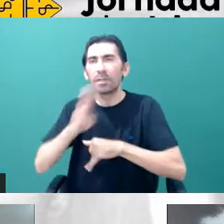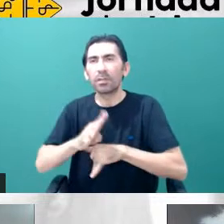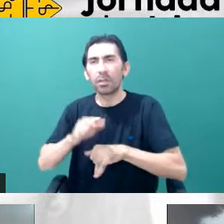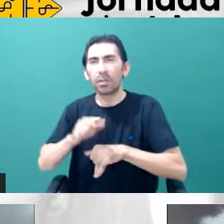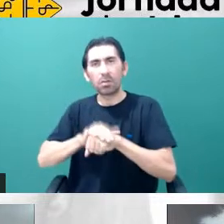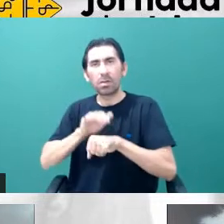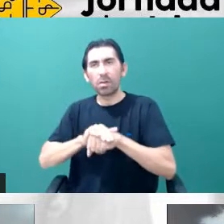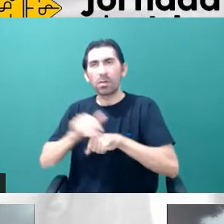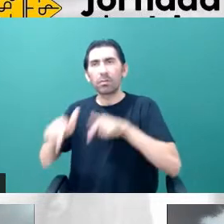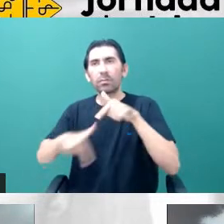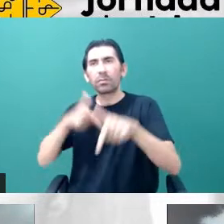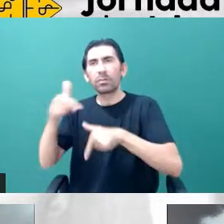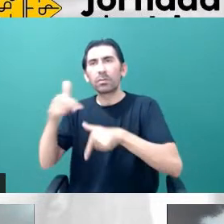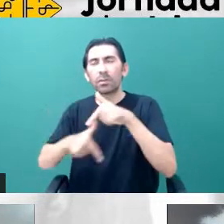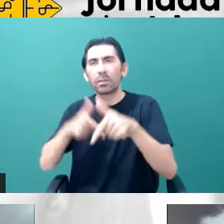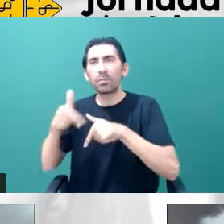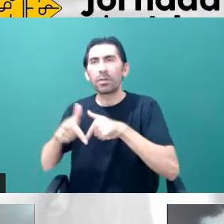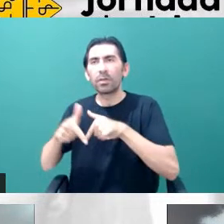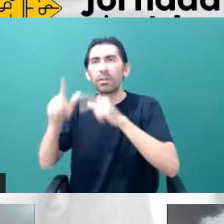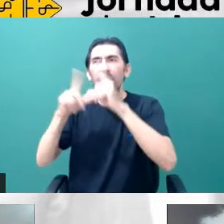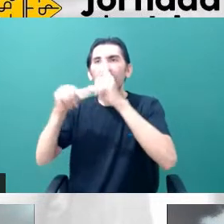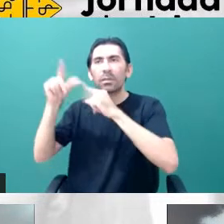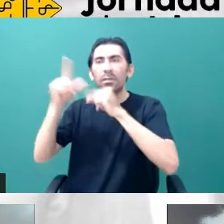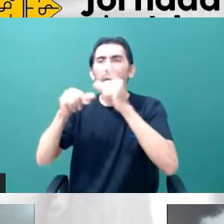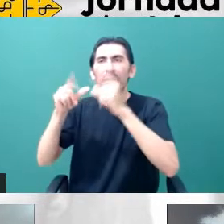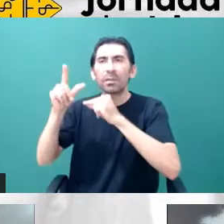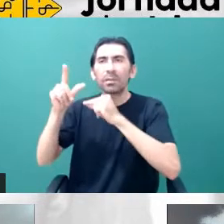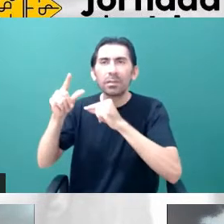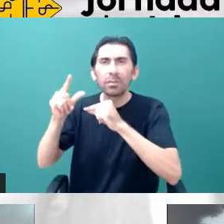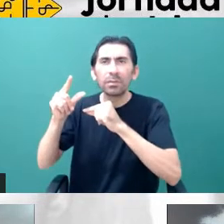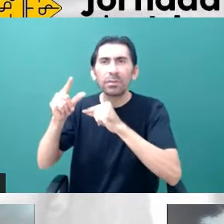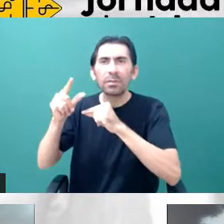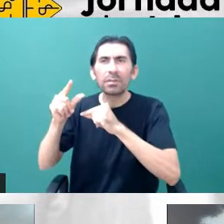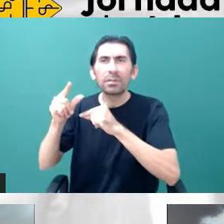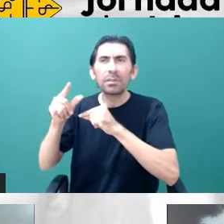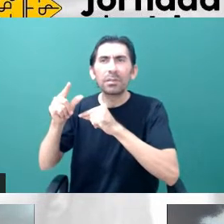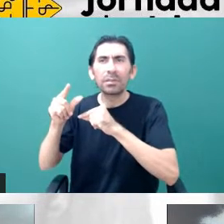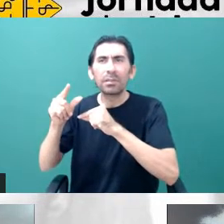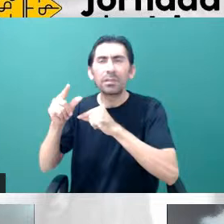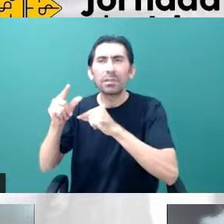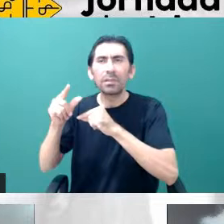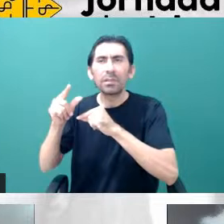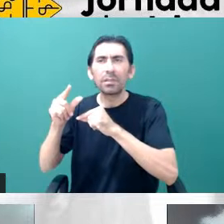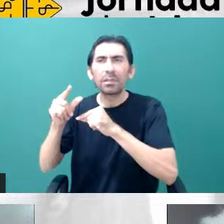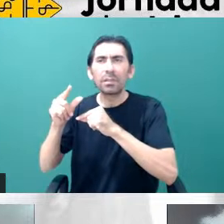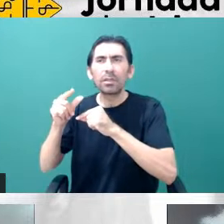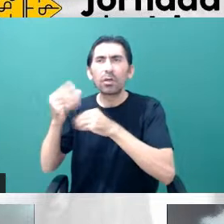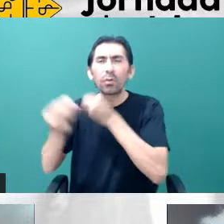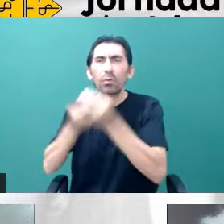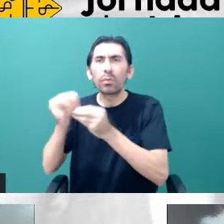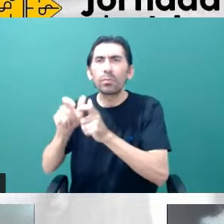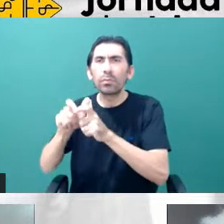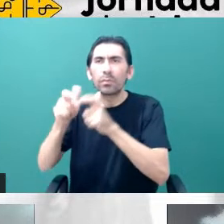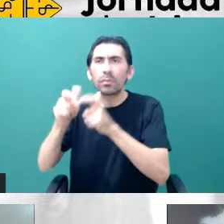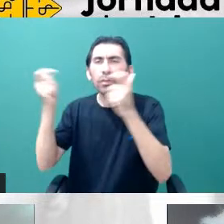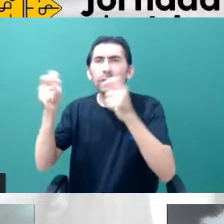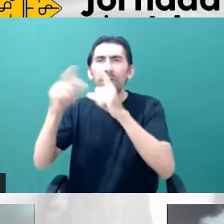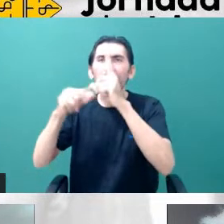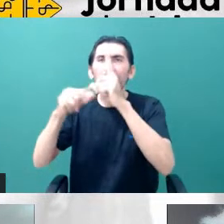trabalho com estrelas anas brancas, que são o sinal evolutivo da maioria das estrelas.